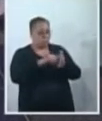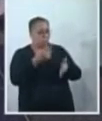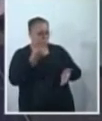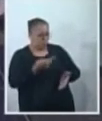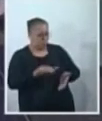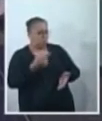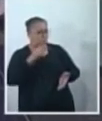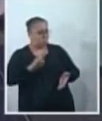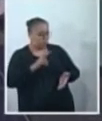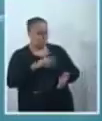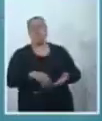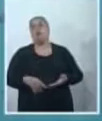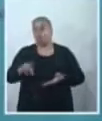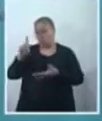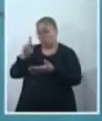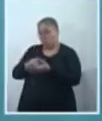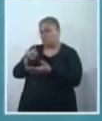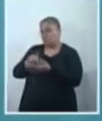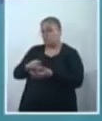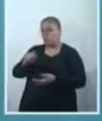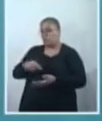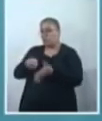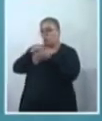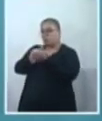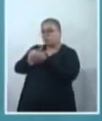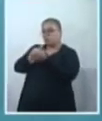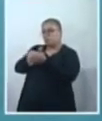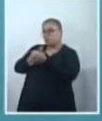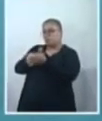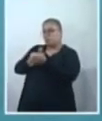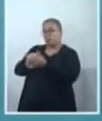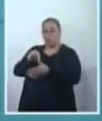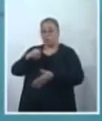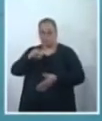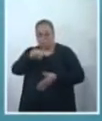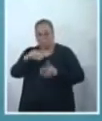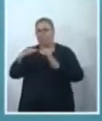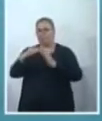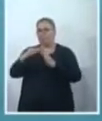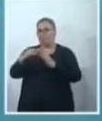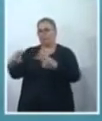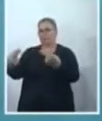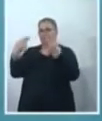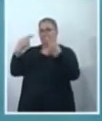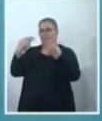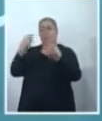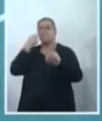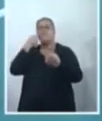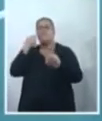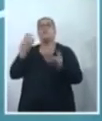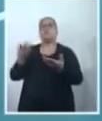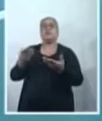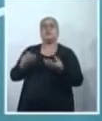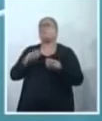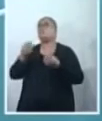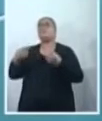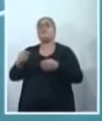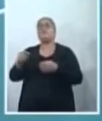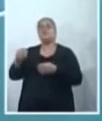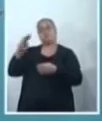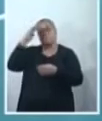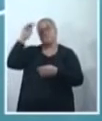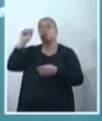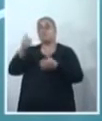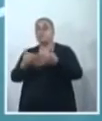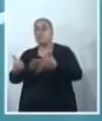e tudo mais. Nós nos debruçamos sobre isso. E você que está em casa nos assistindo, coloca na balança. O que tem que ser prioridade?